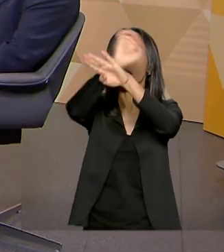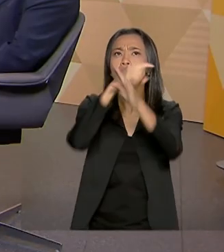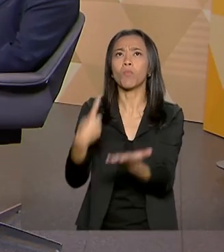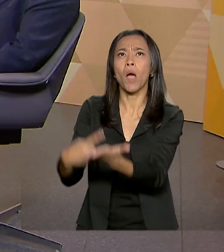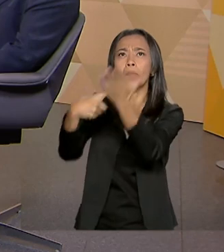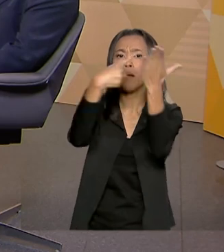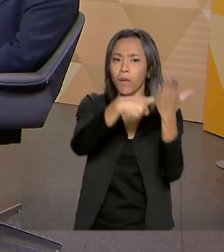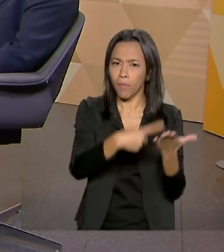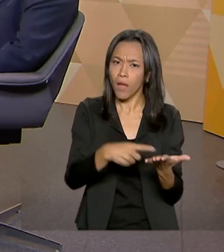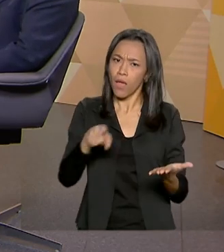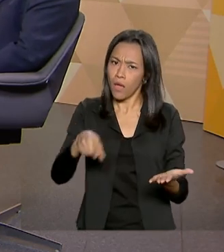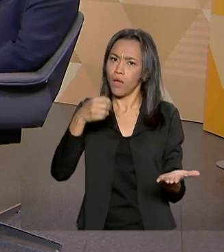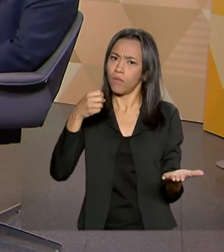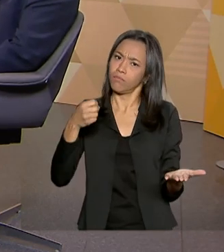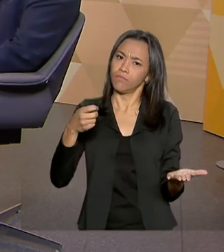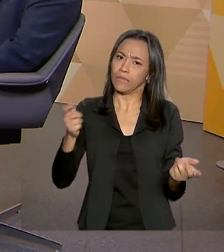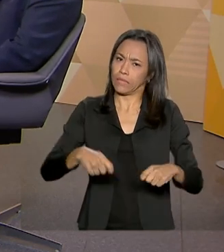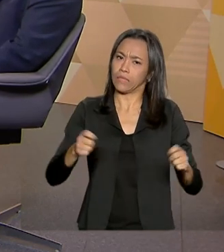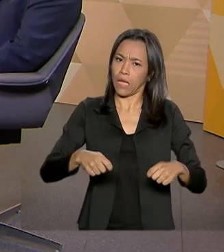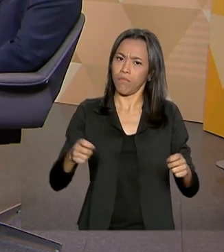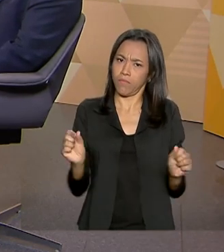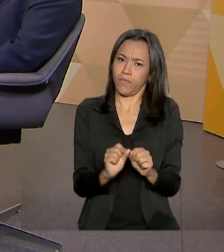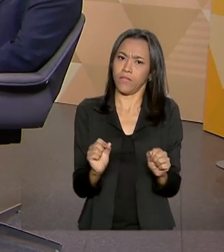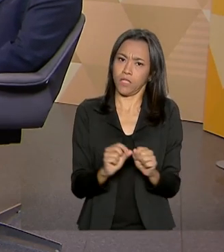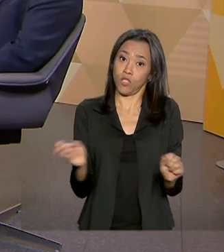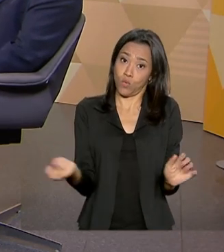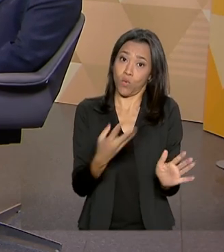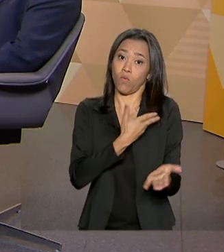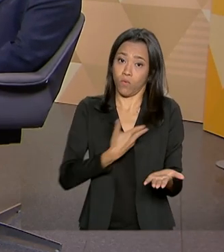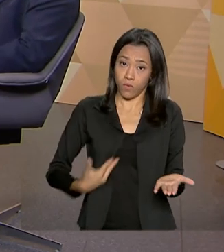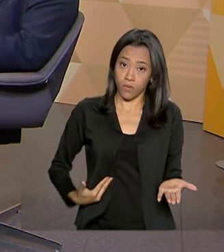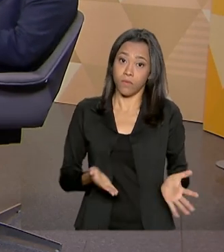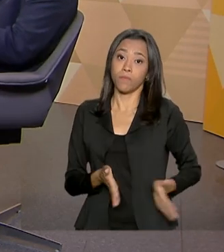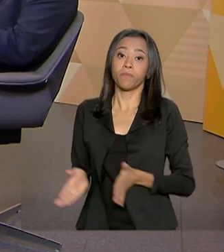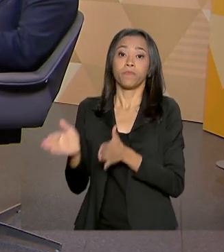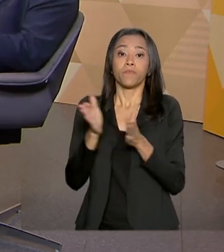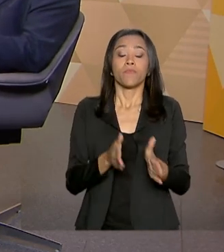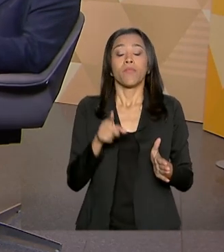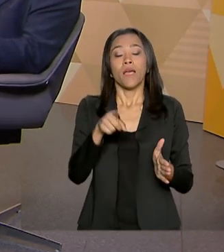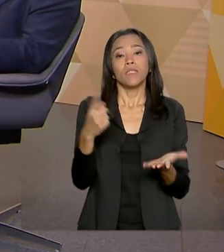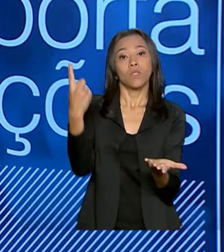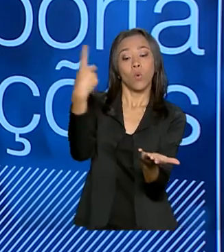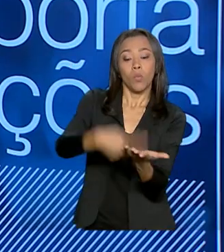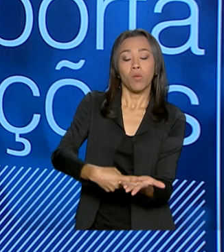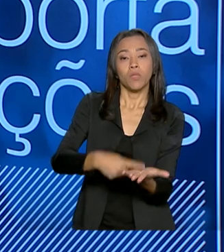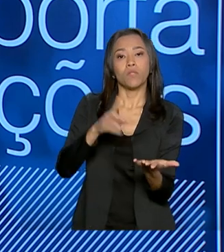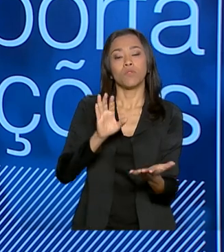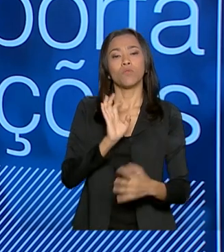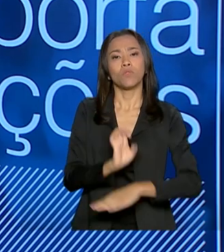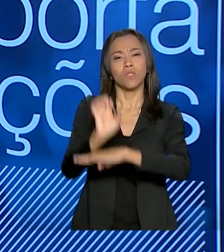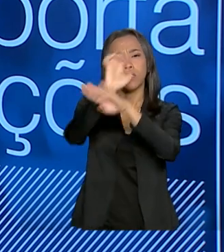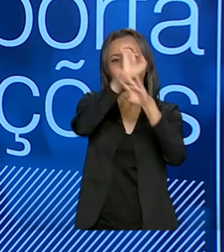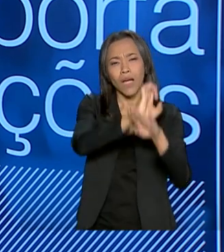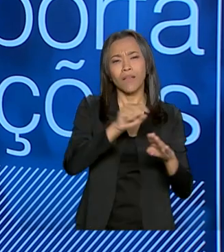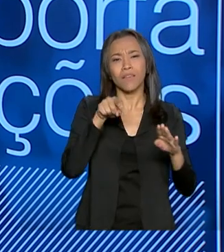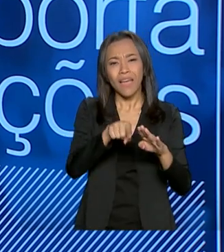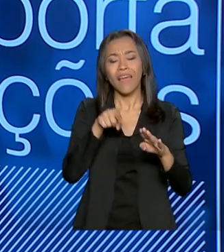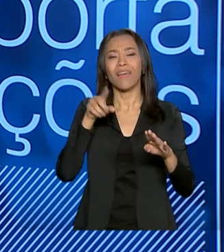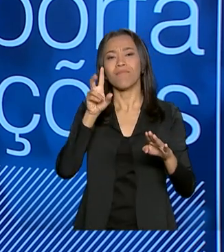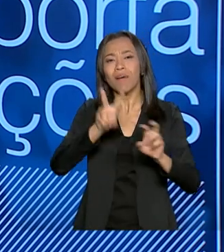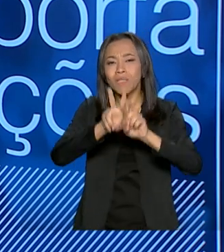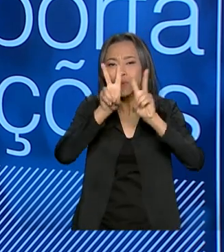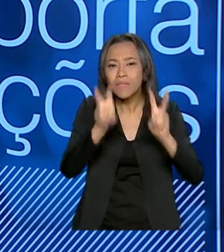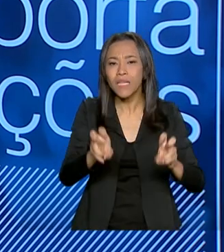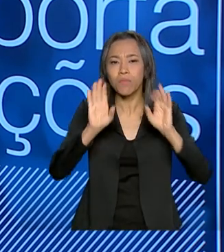uma possibilidade nesse novo governo? É, a reformulação do Pacto Federativo, ela está muito atrelada à questão tributária, à questão da